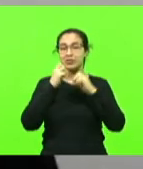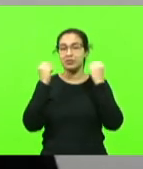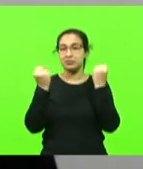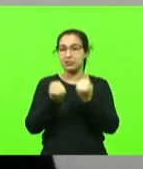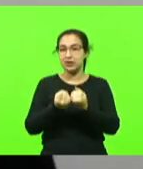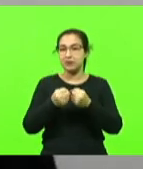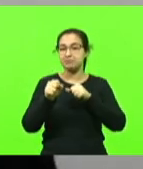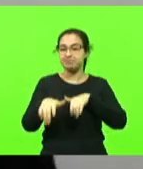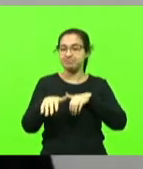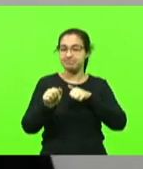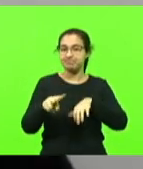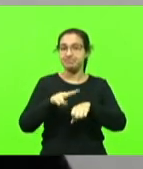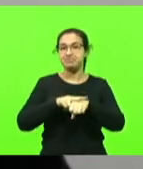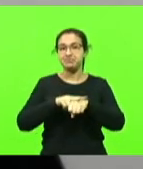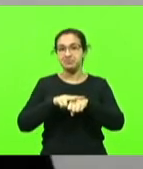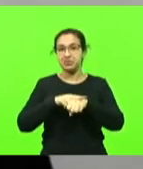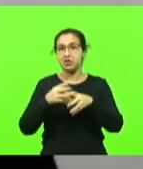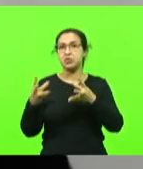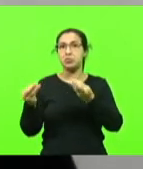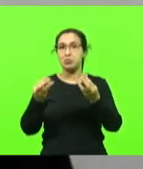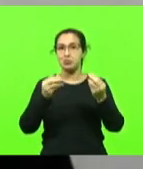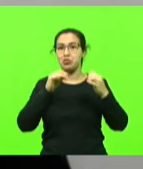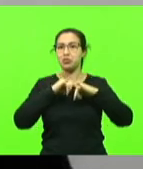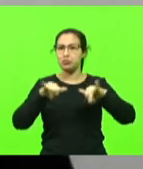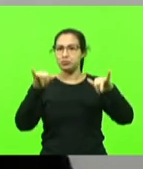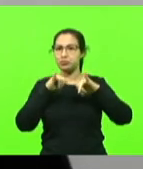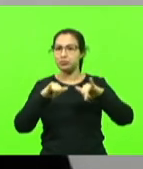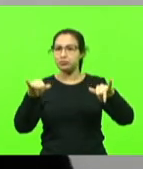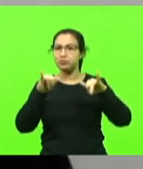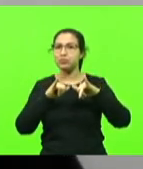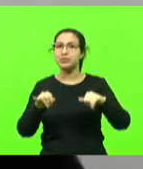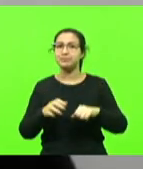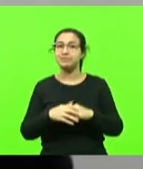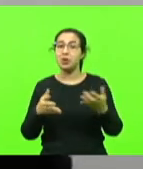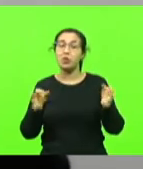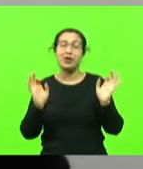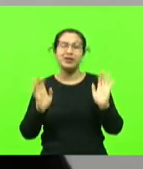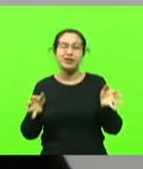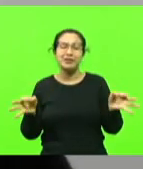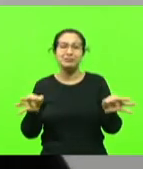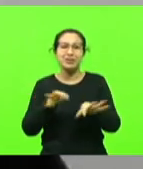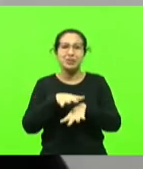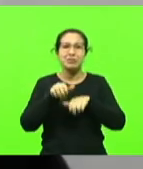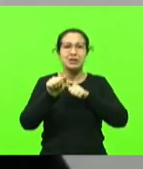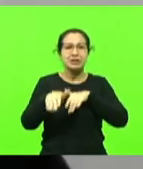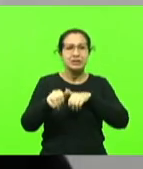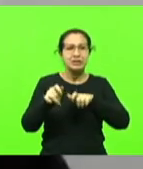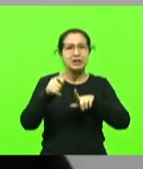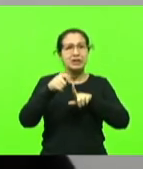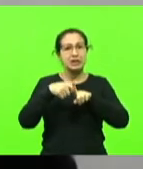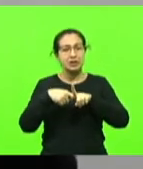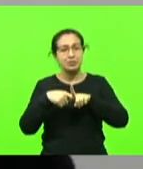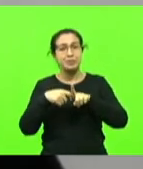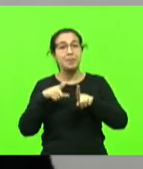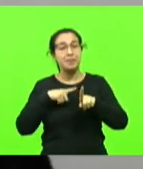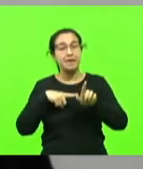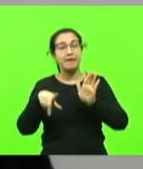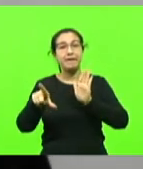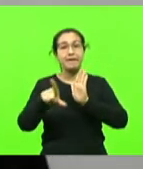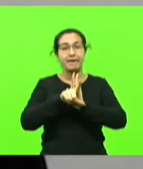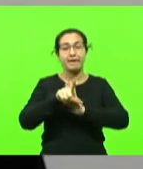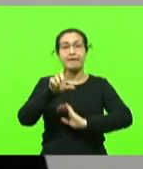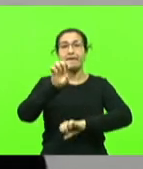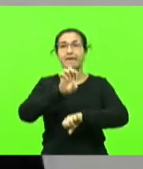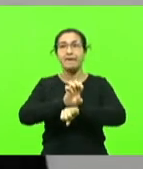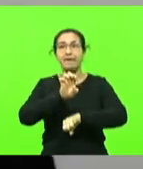repercussão no Estado. Nós estamos encerrando o mês de setembro e temos uma lei estadual que